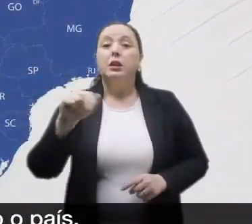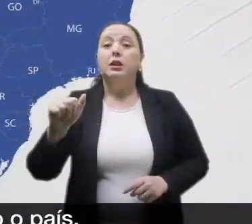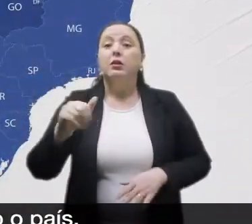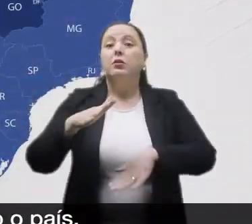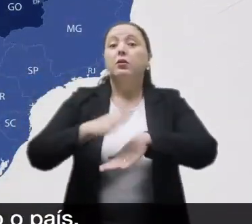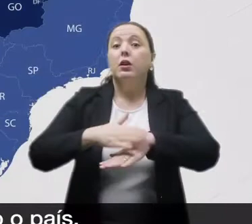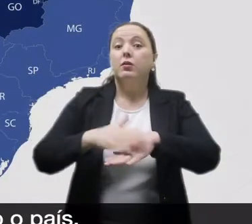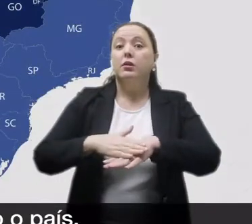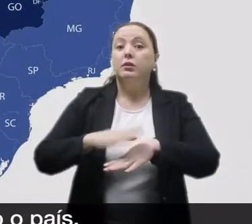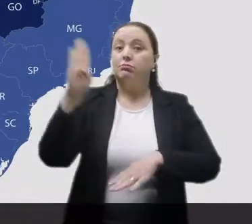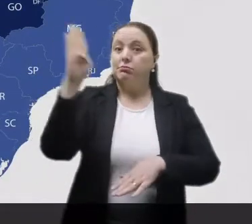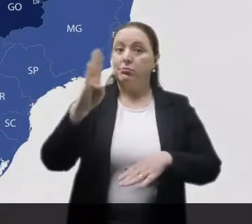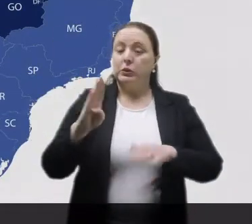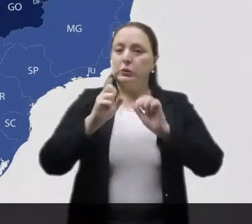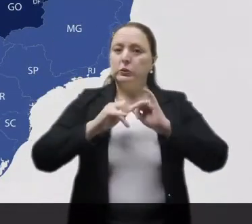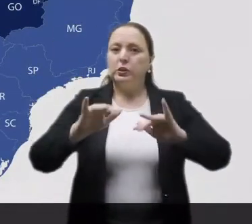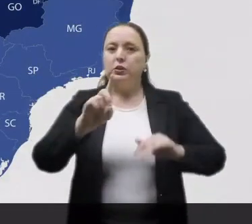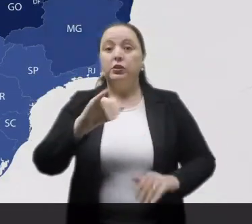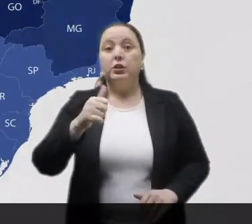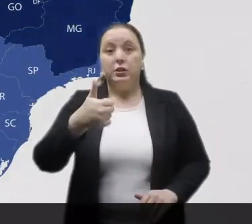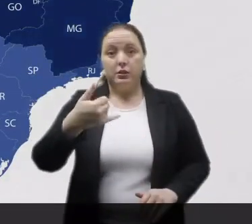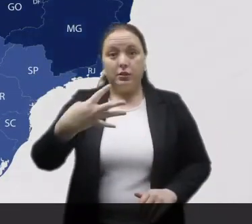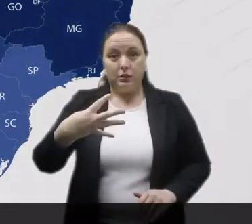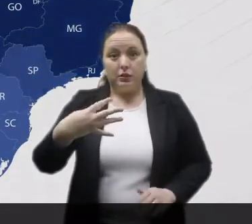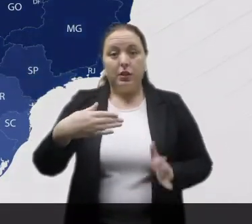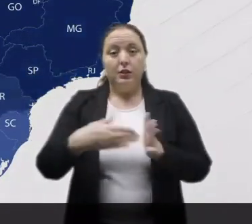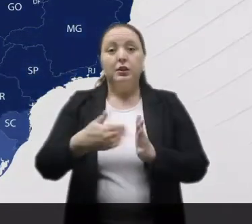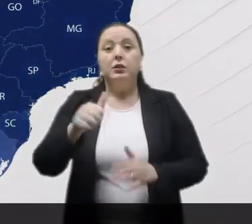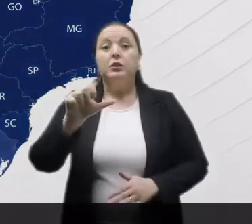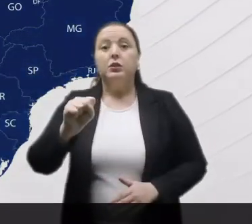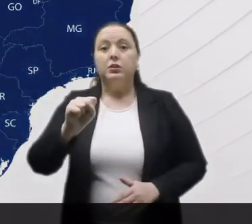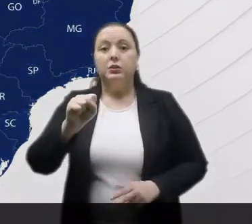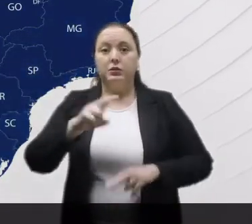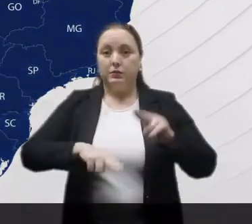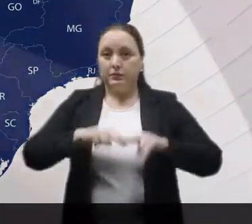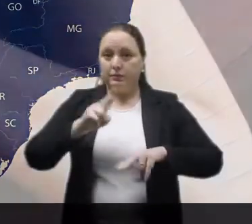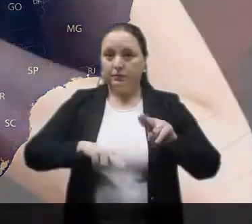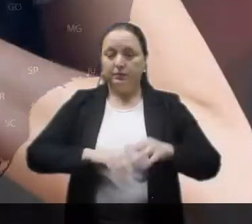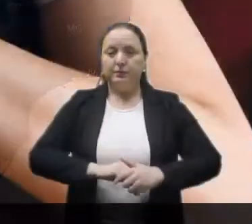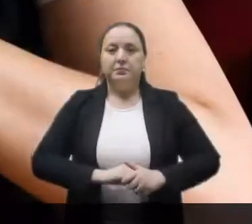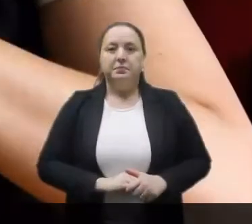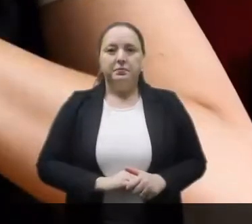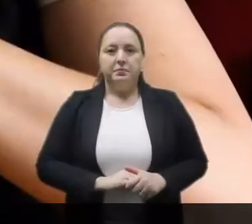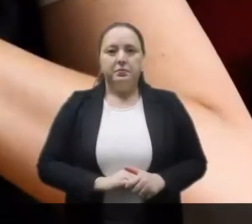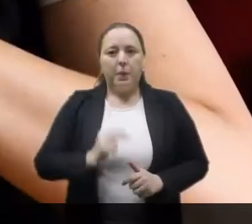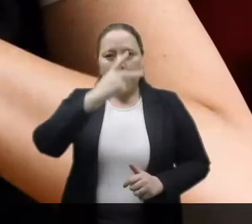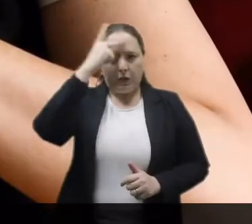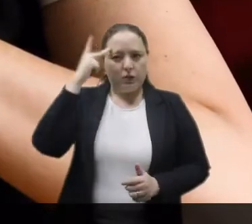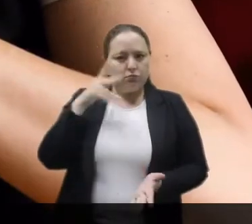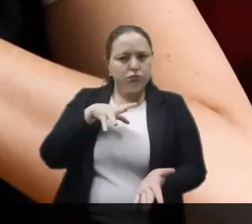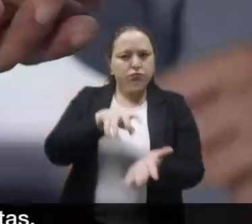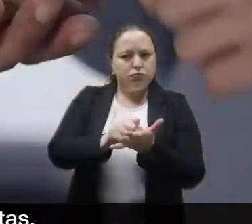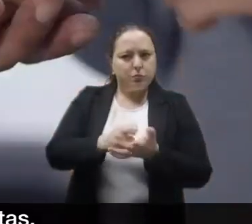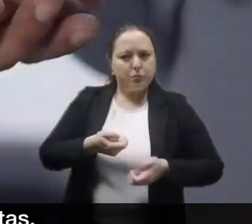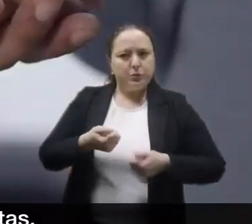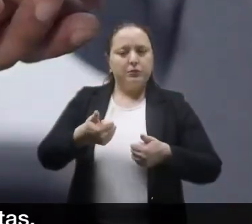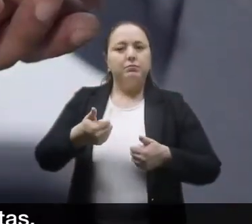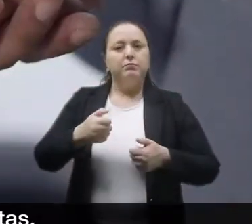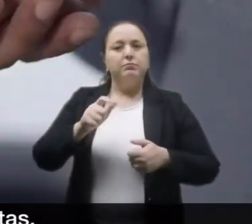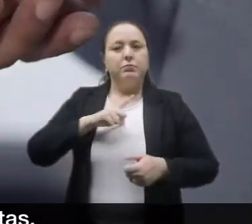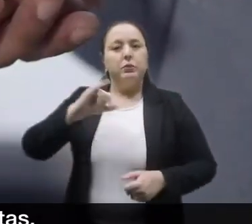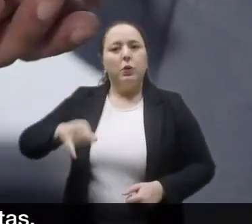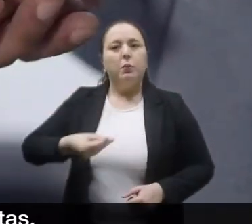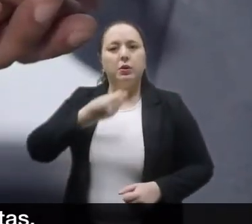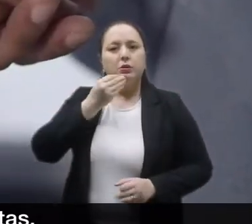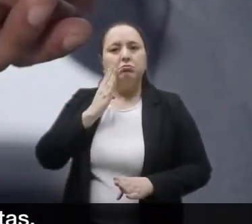realizada em todo o país, dos dias 14 a 18 de junho. Quanto mais pessoas doarem, mais chances